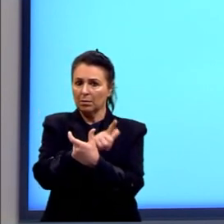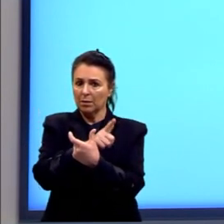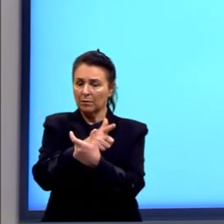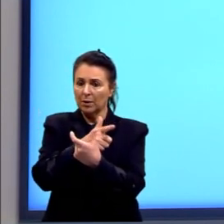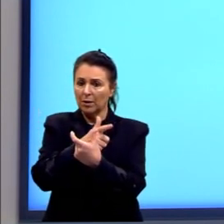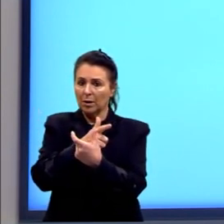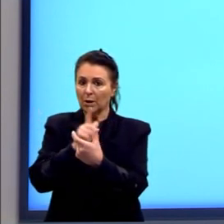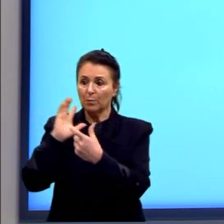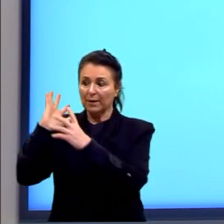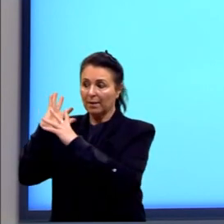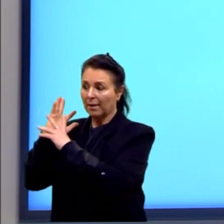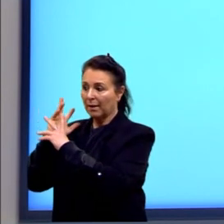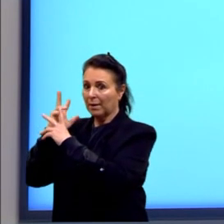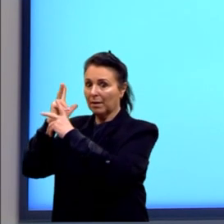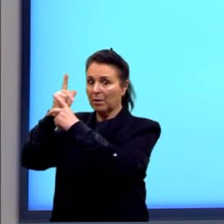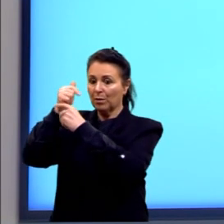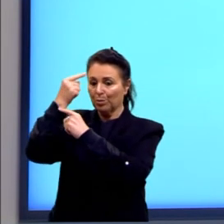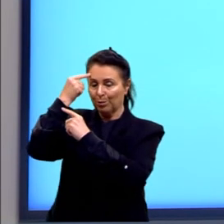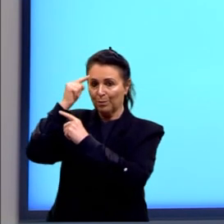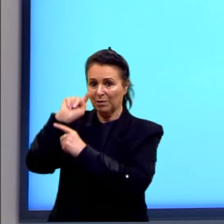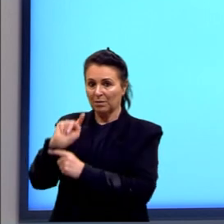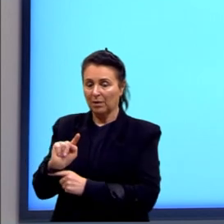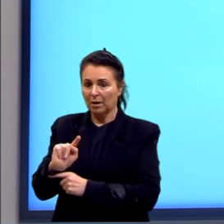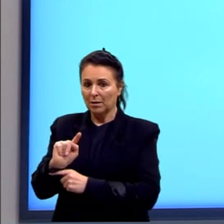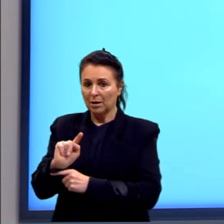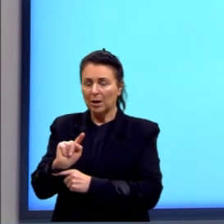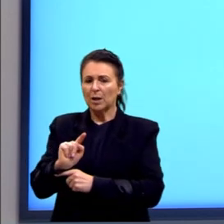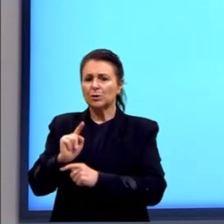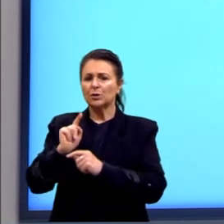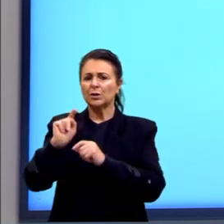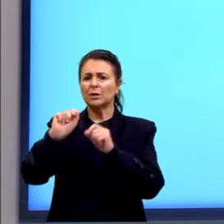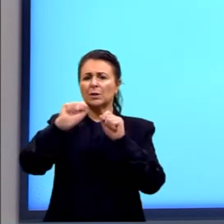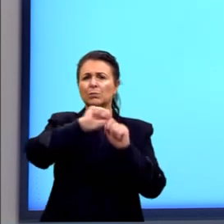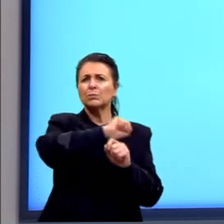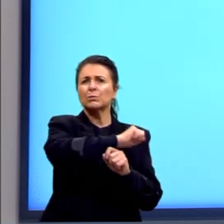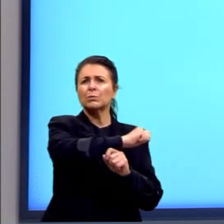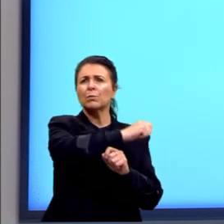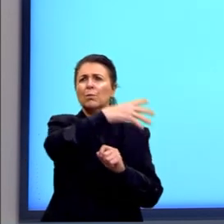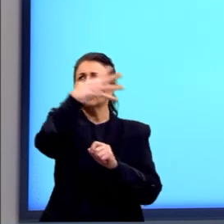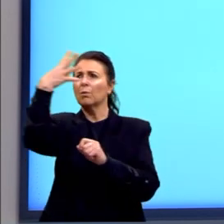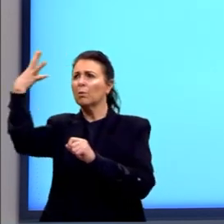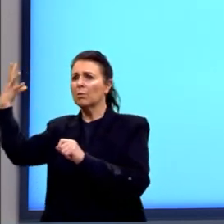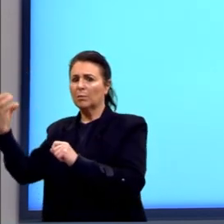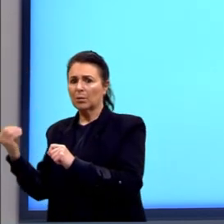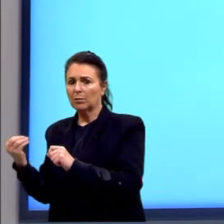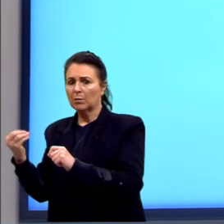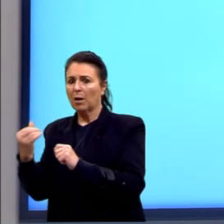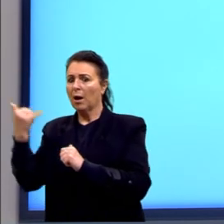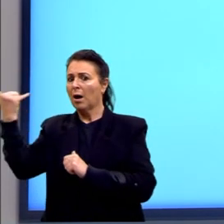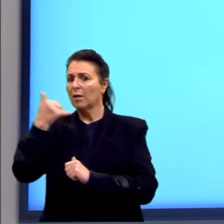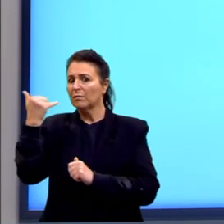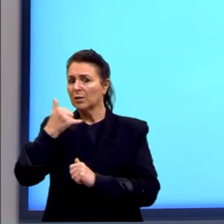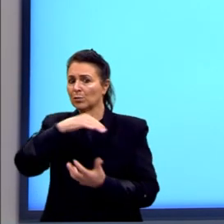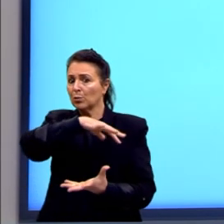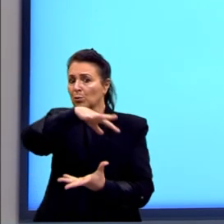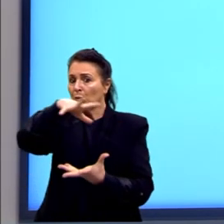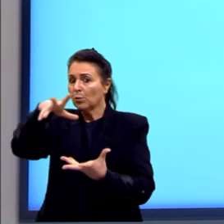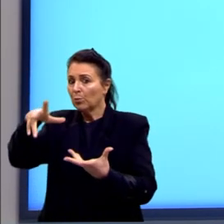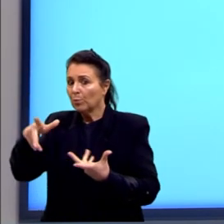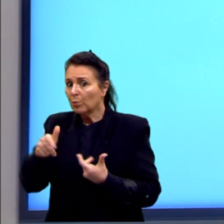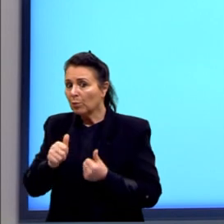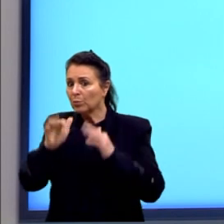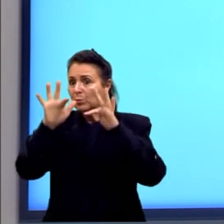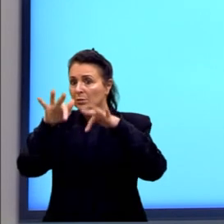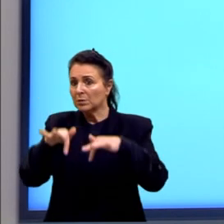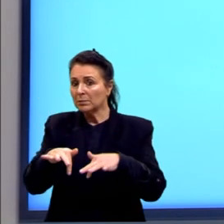Retomando essa ideia de que os cometas são arautos do juízo final. Então, aqui